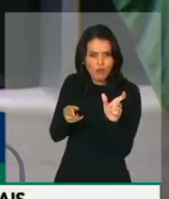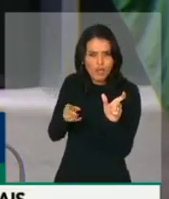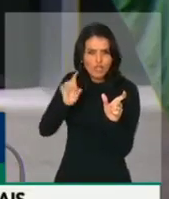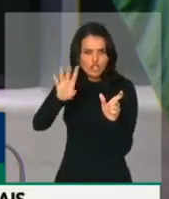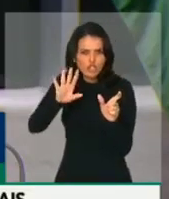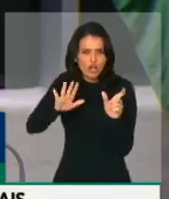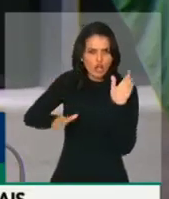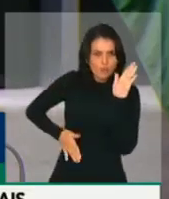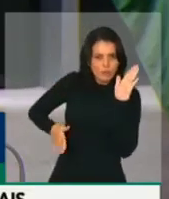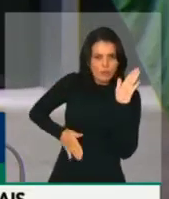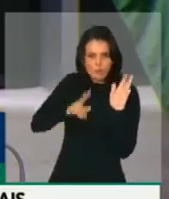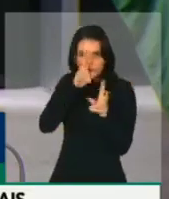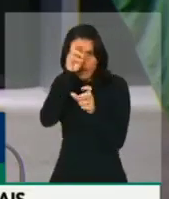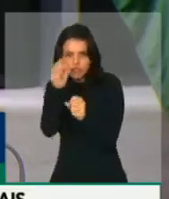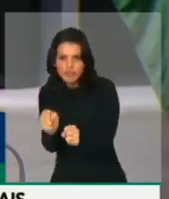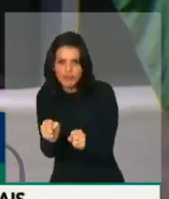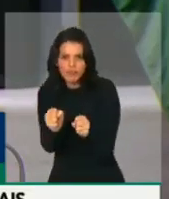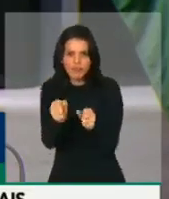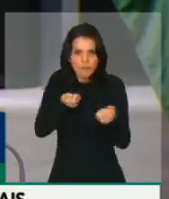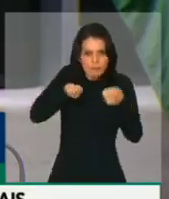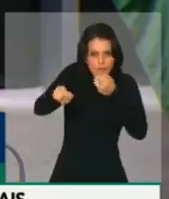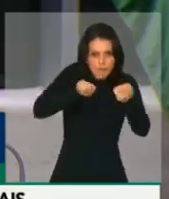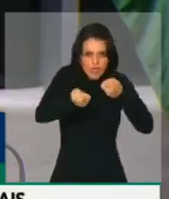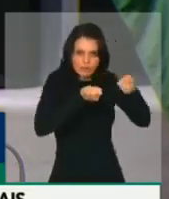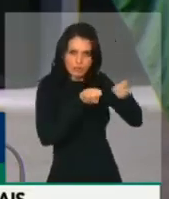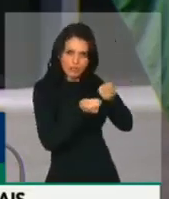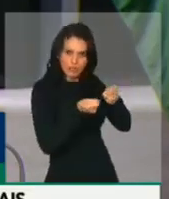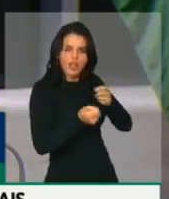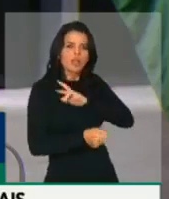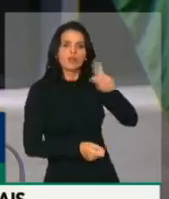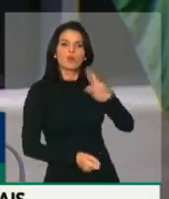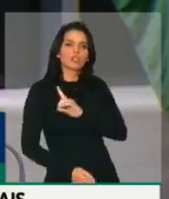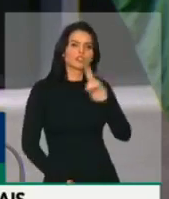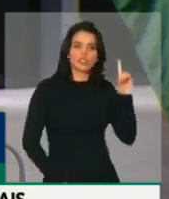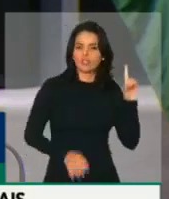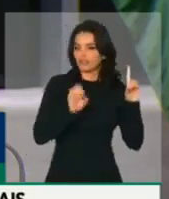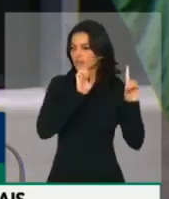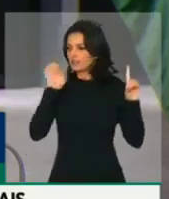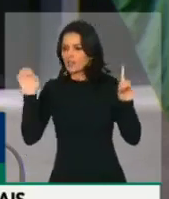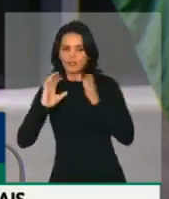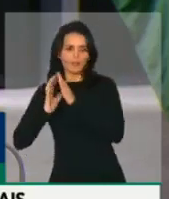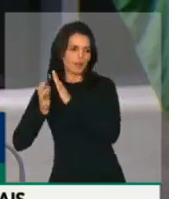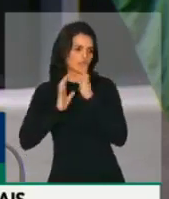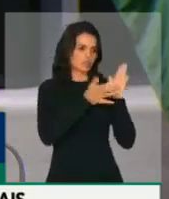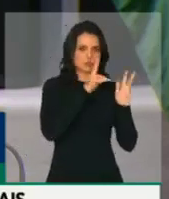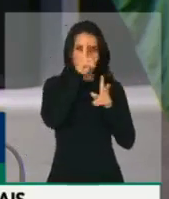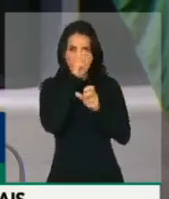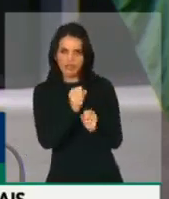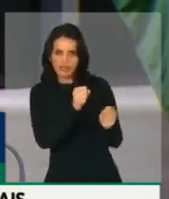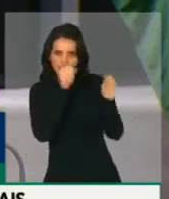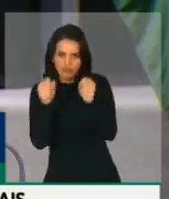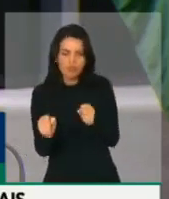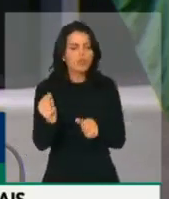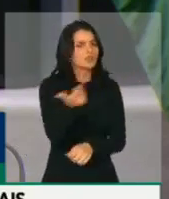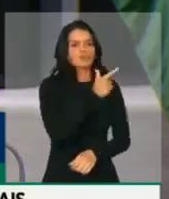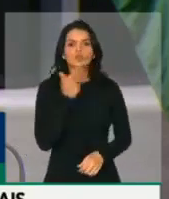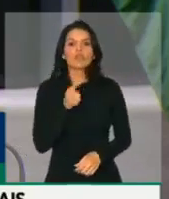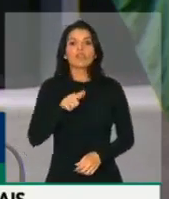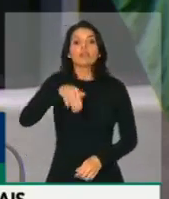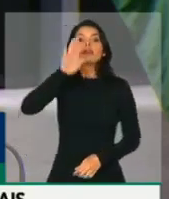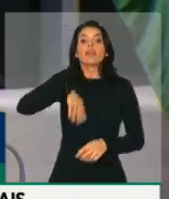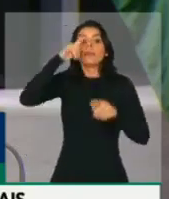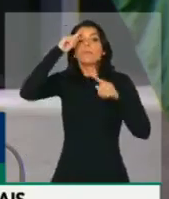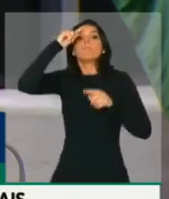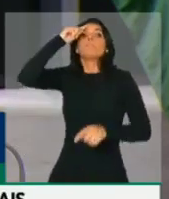Quem tem o poder no Rio hoje não é a direita, não é o partido A, não é o partido B. Quem tem o poder, quem manda no